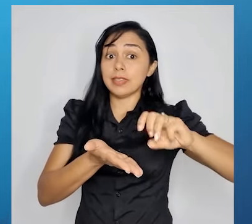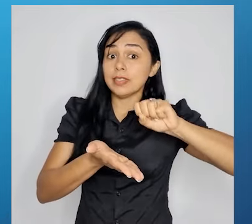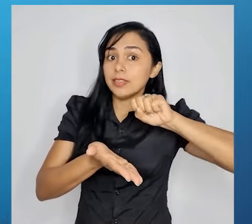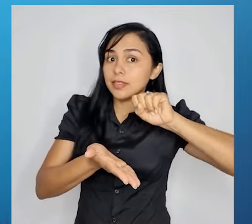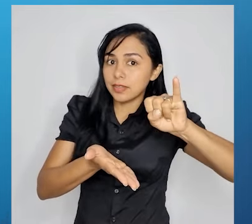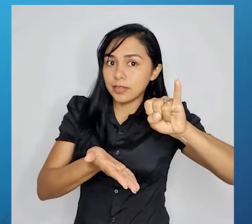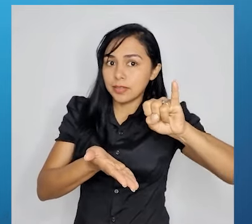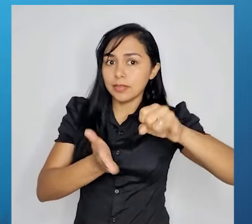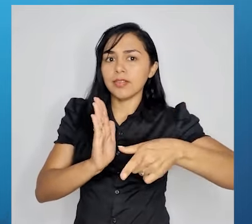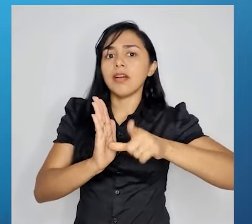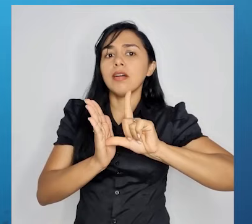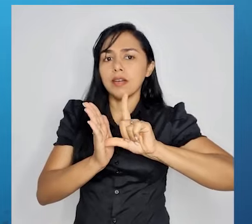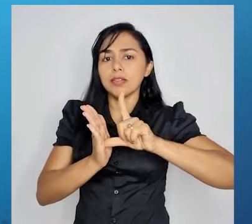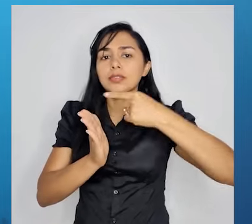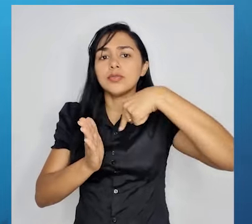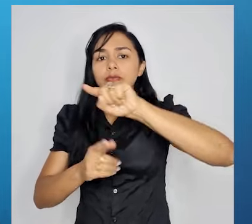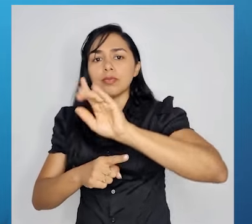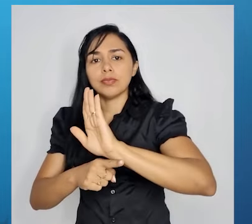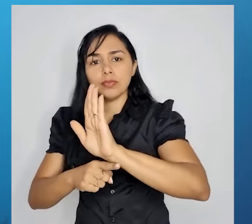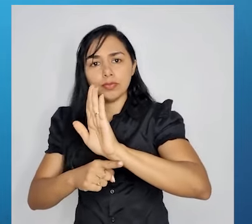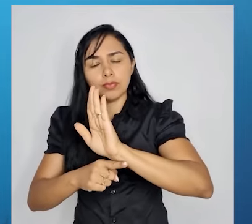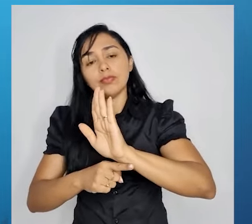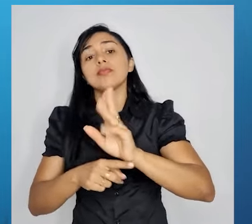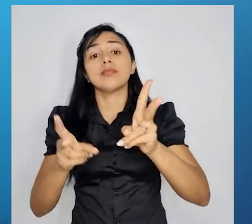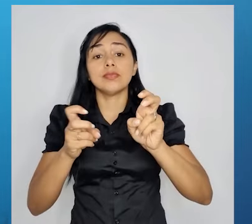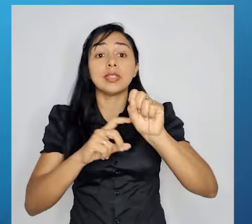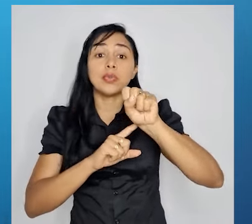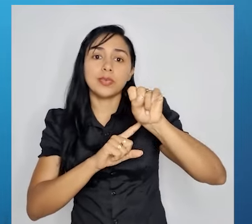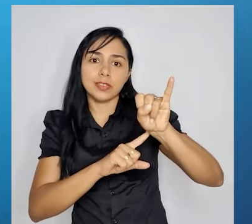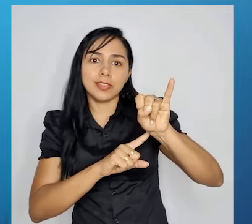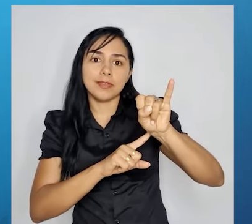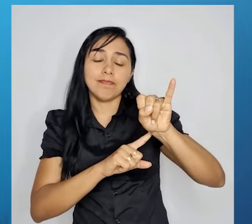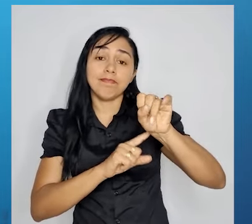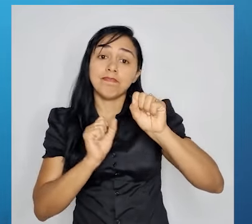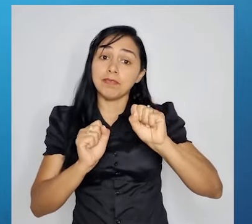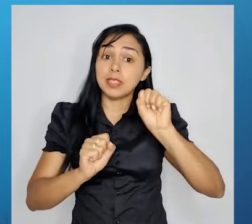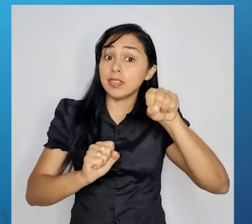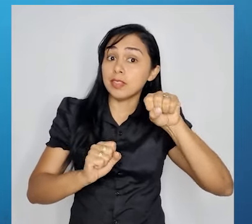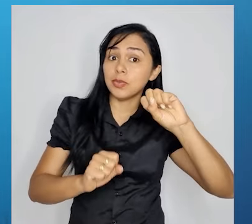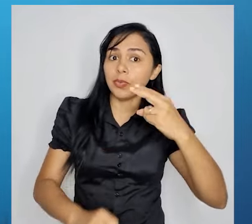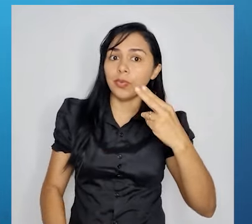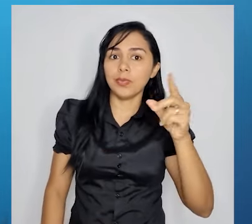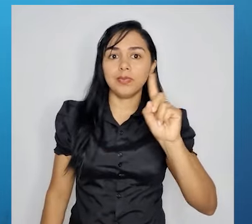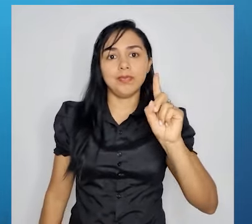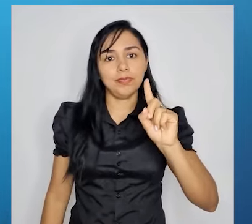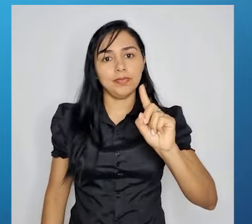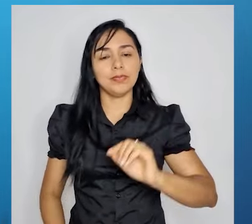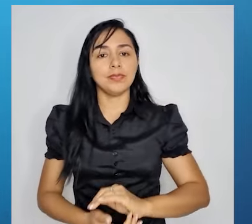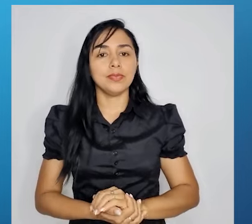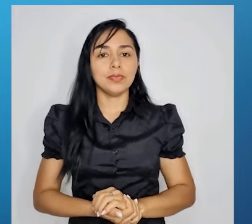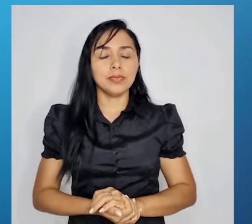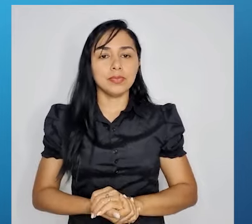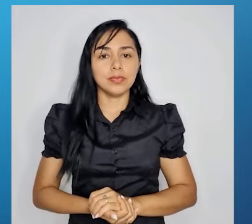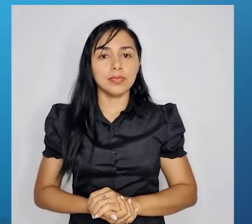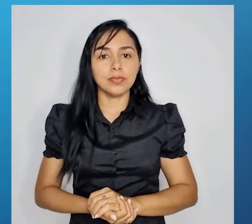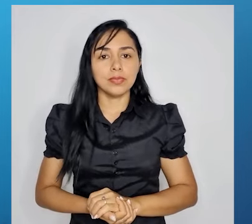mensagem? Se ele for ao cinema. Então, existe uma relação de condição.